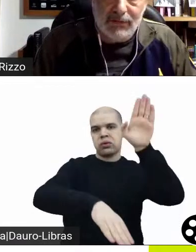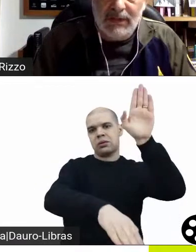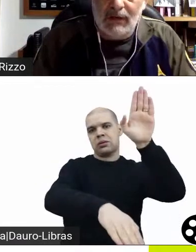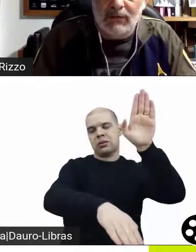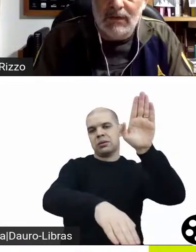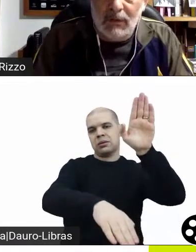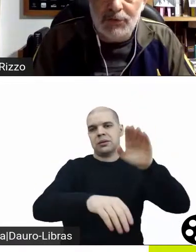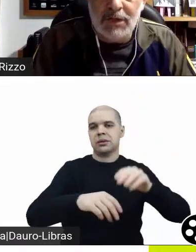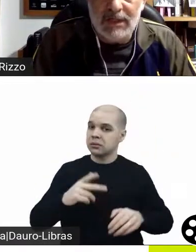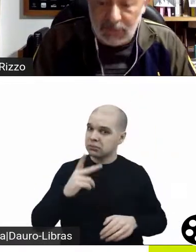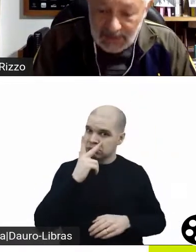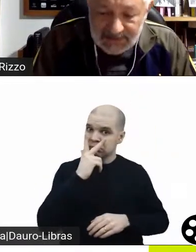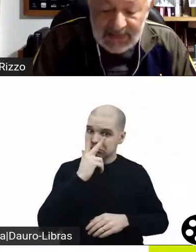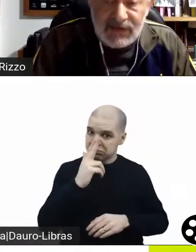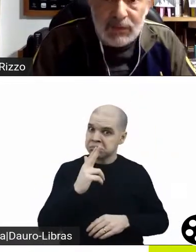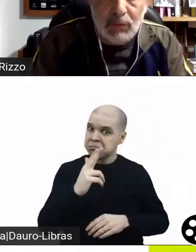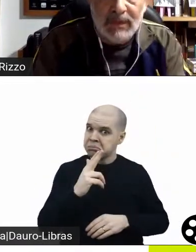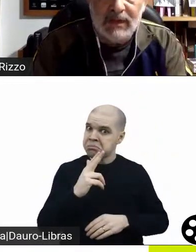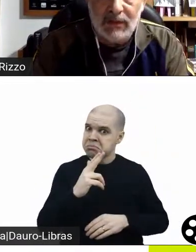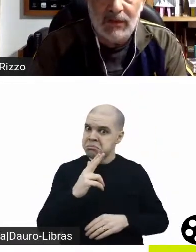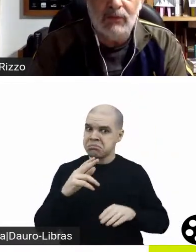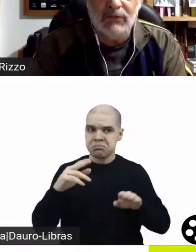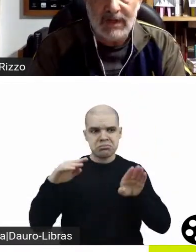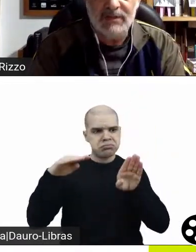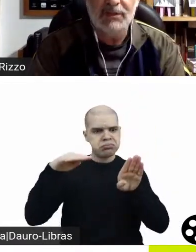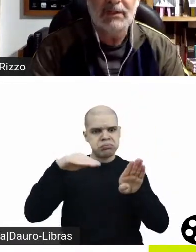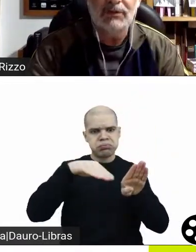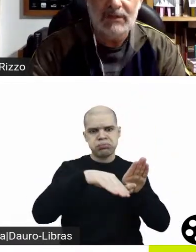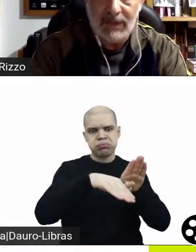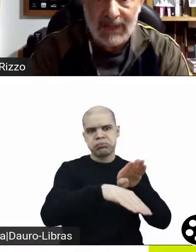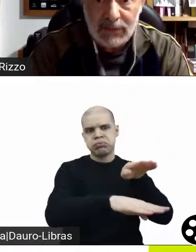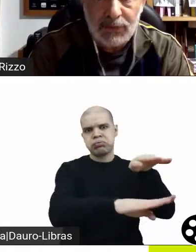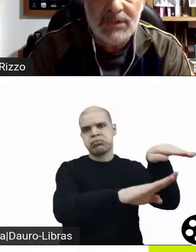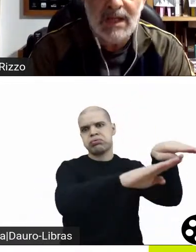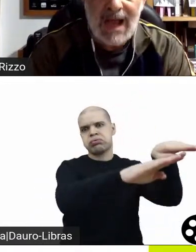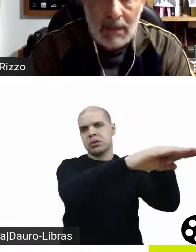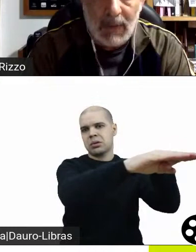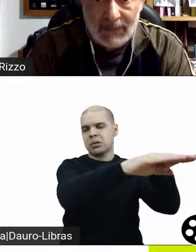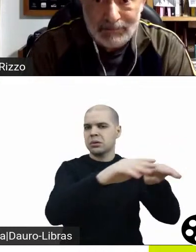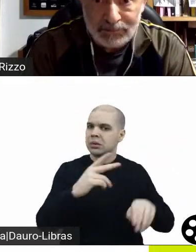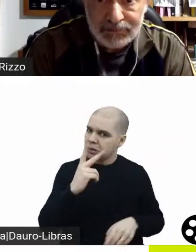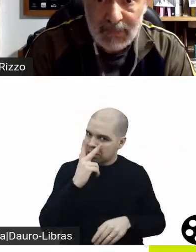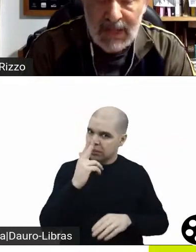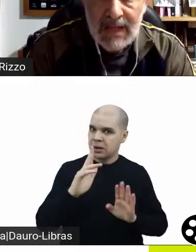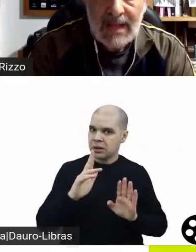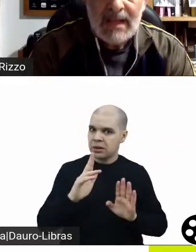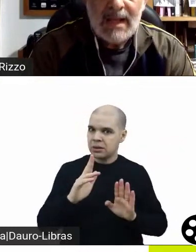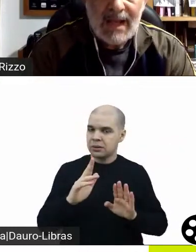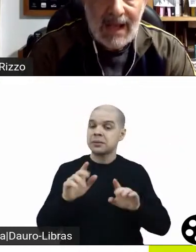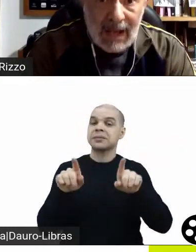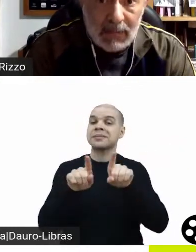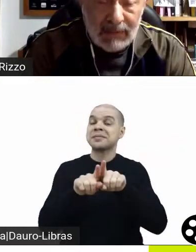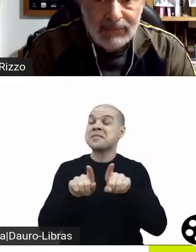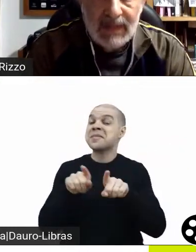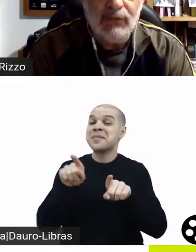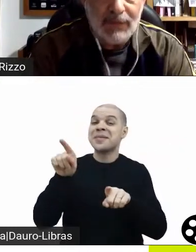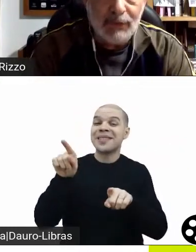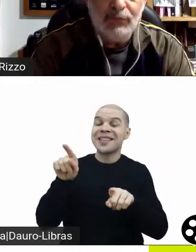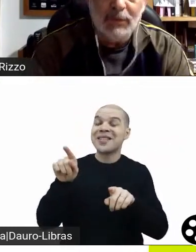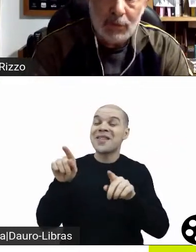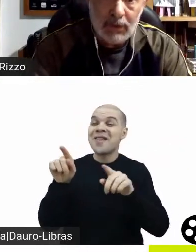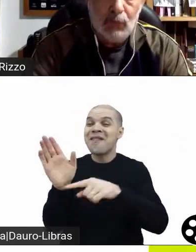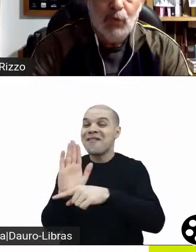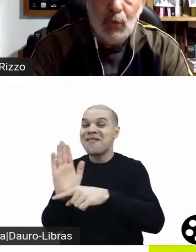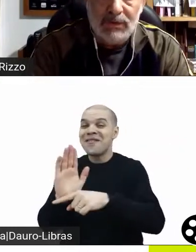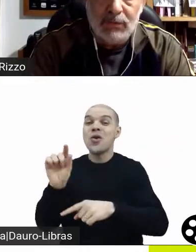naquele final. Eu acho incrível que até este momento da nossa conversa a gente não tenha falado de ABBA. ABBA. No